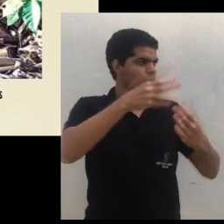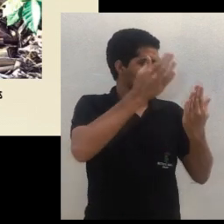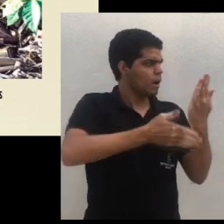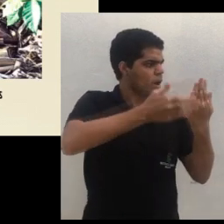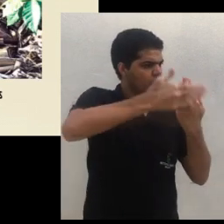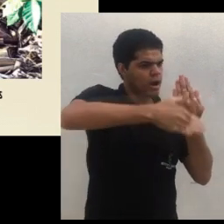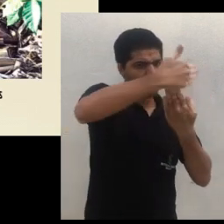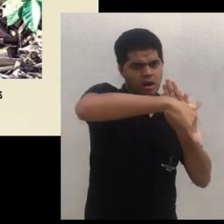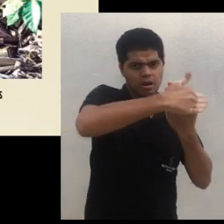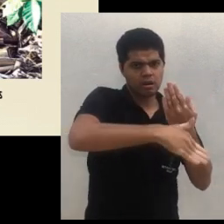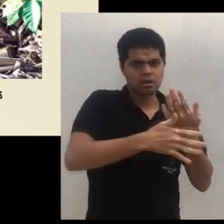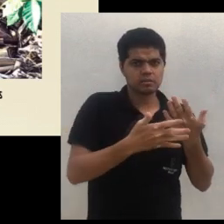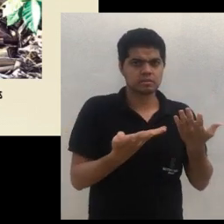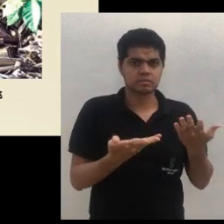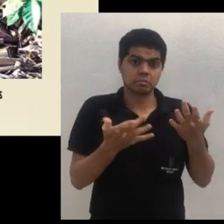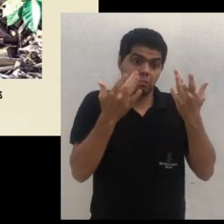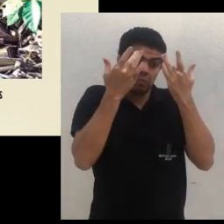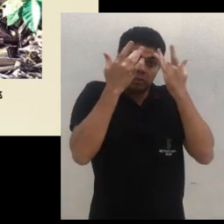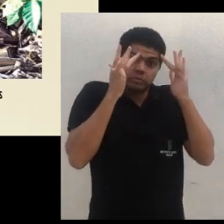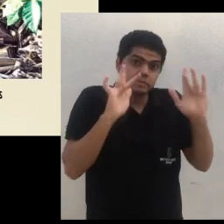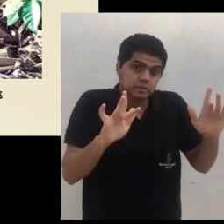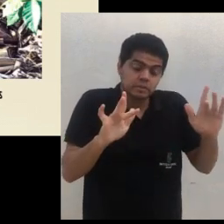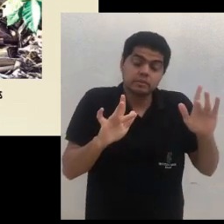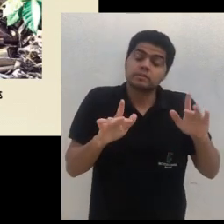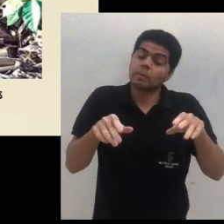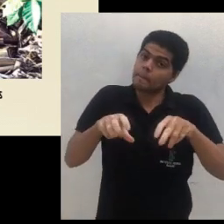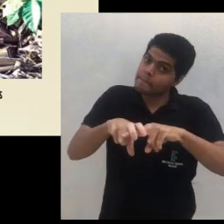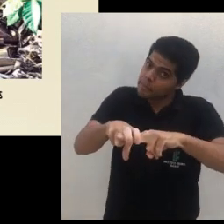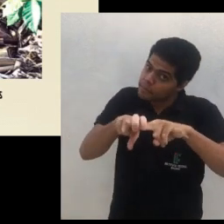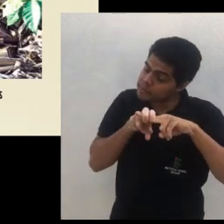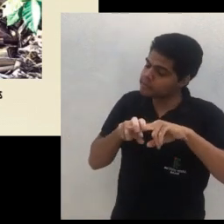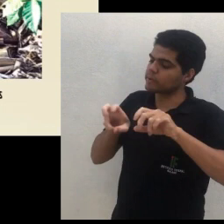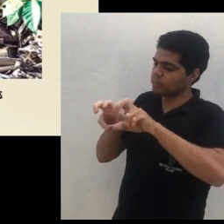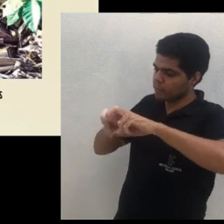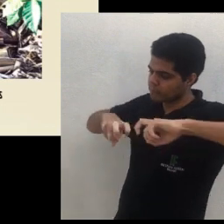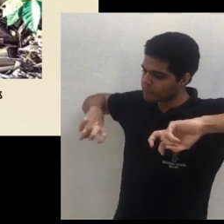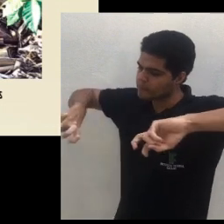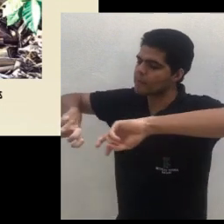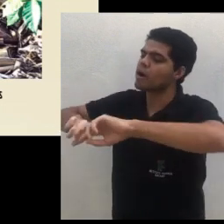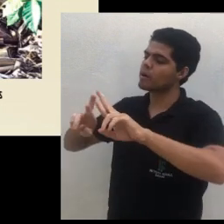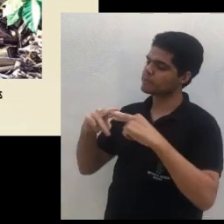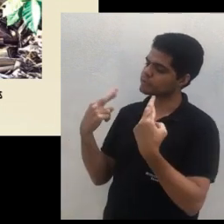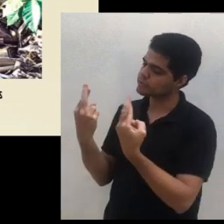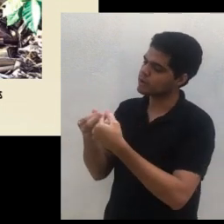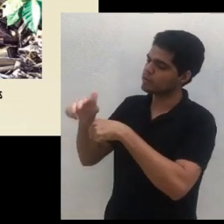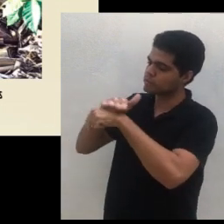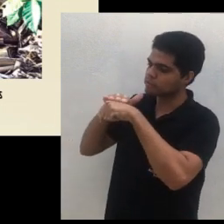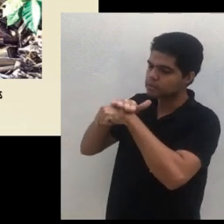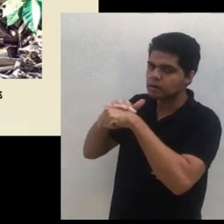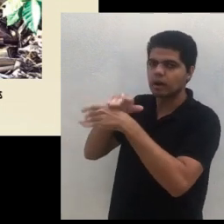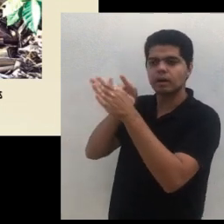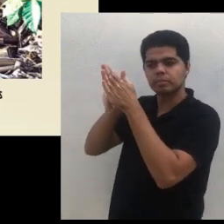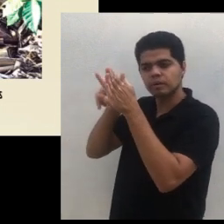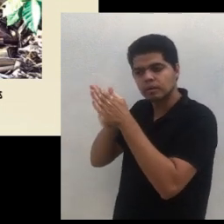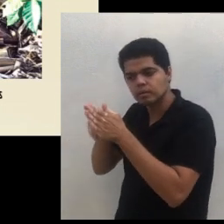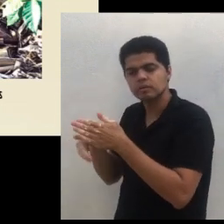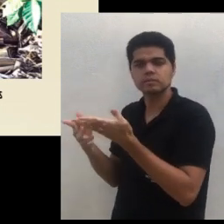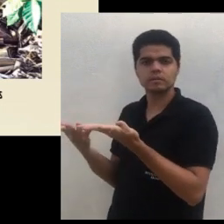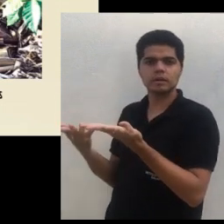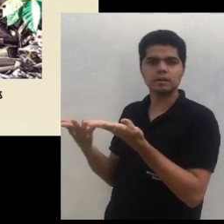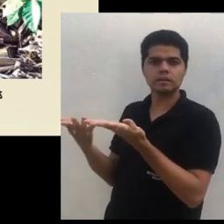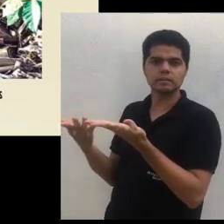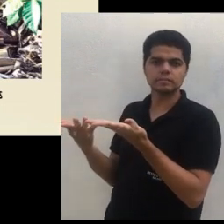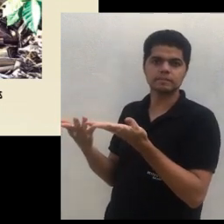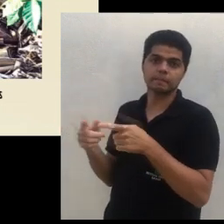uma área que é hortícola dentro do safra Então, por exemplo aí eu vou ter a crotalária para adubação